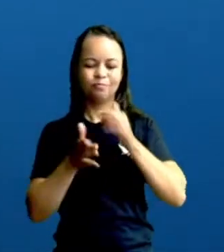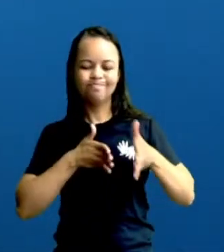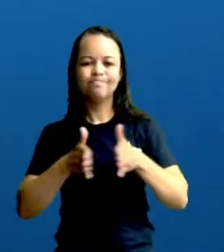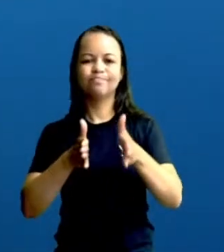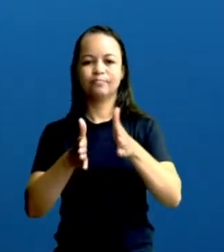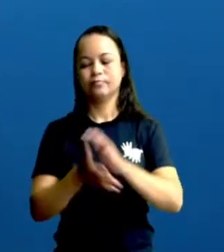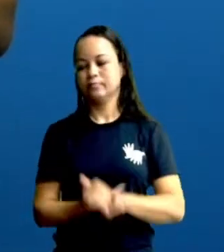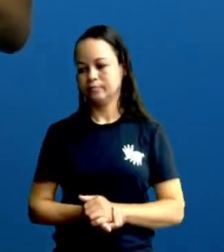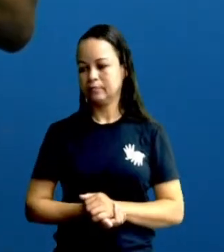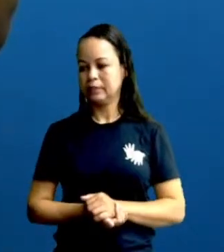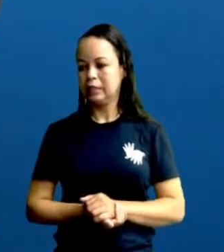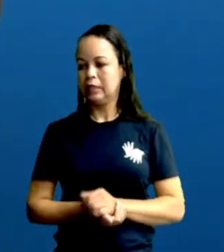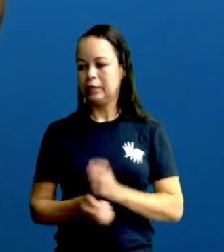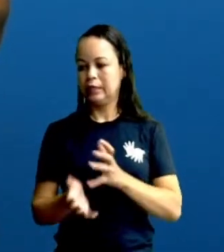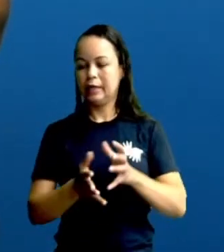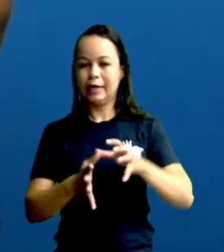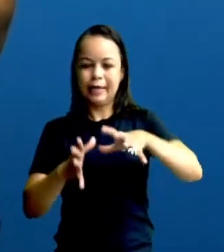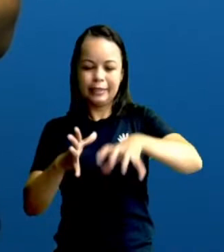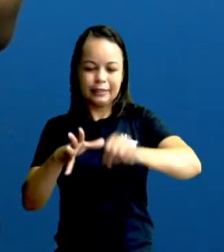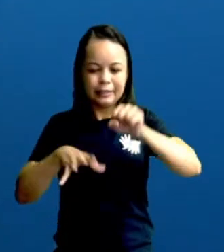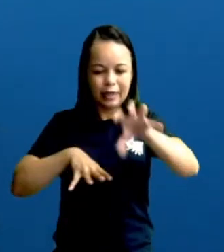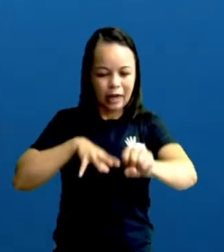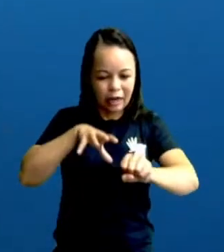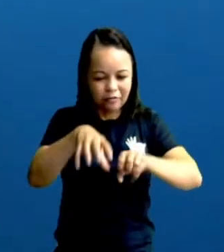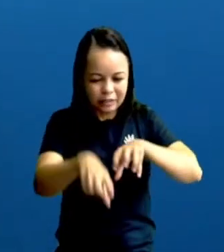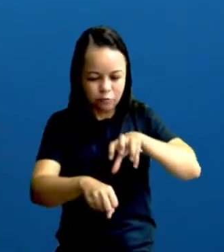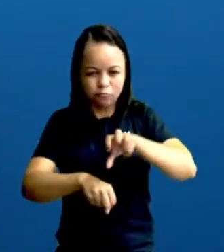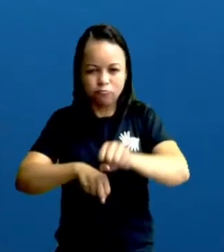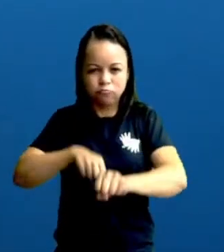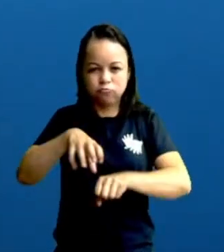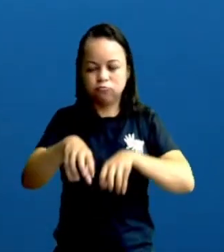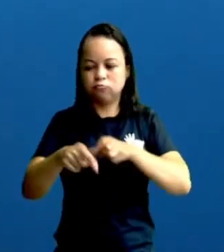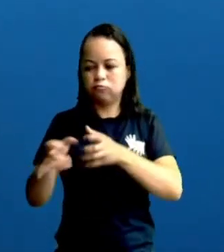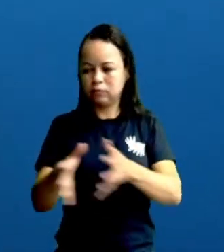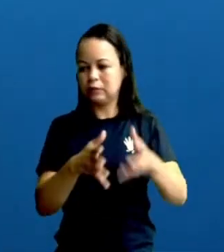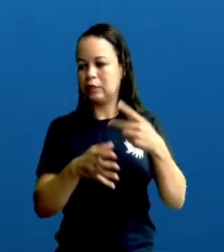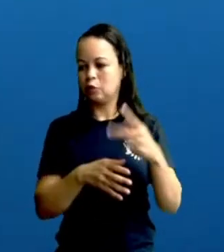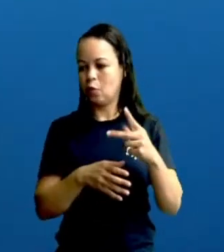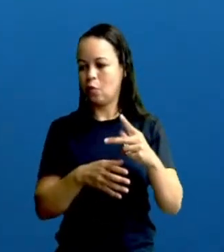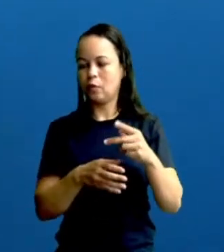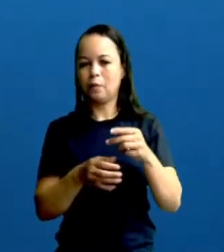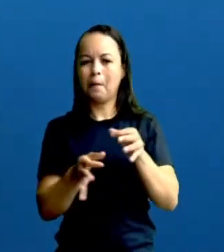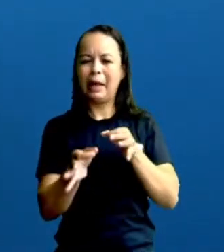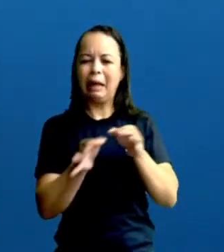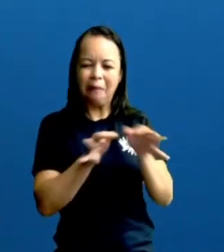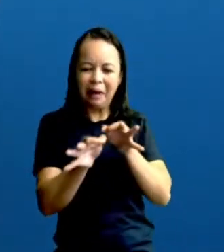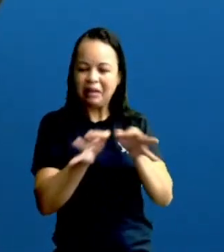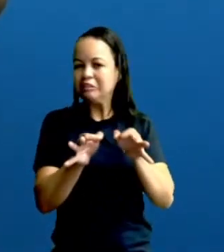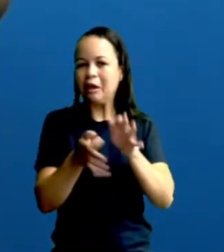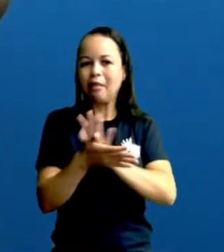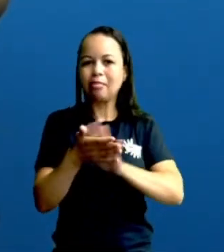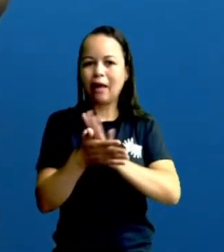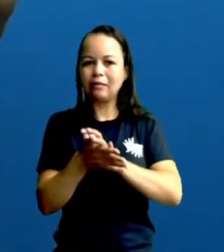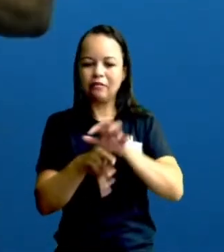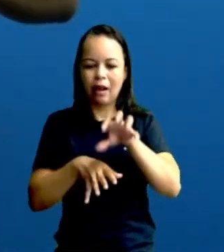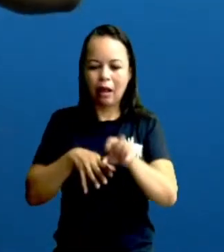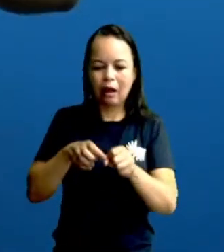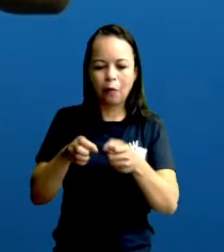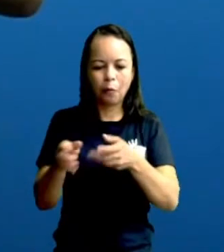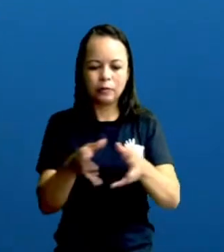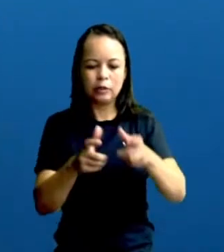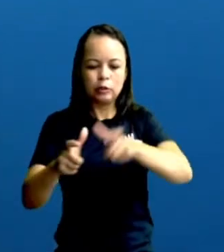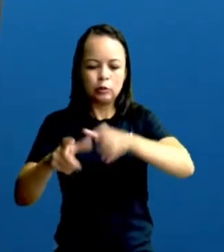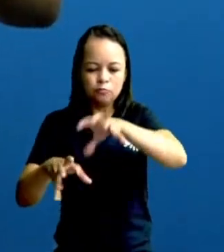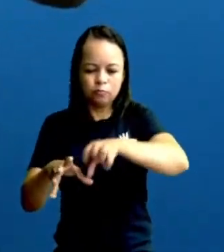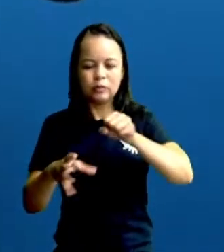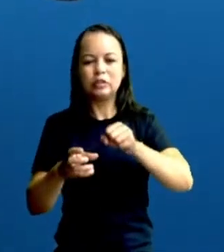você vai lá comprometer porque essas escavações vão ter o quê? Impacto não só no olhar da química, mas, por exemplo, no olhar da física, porque são